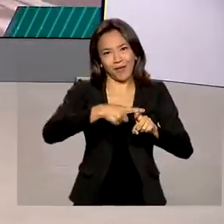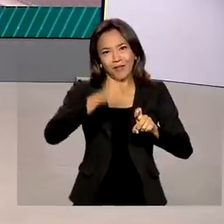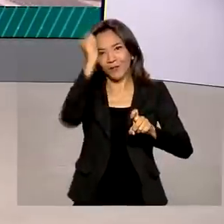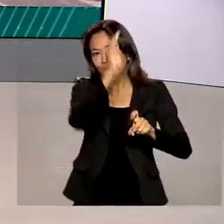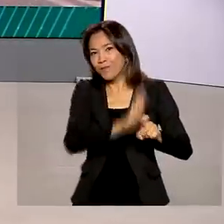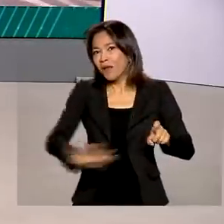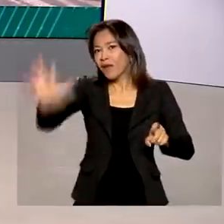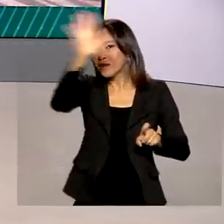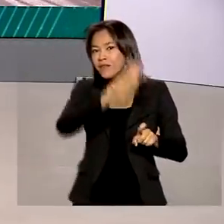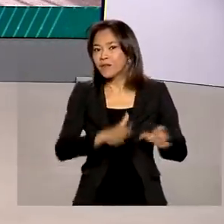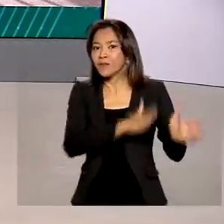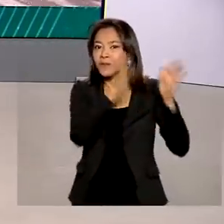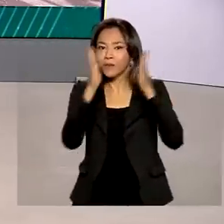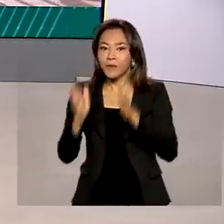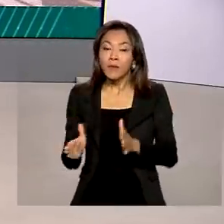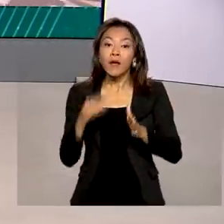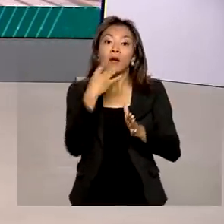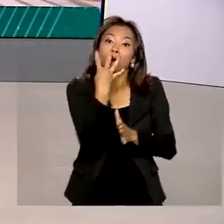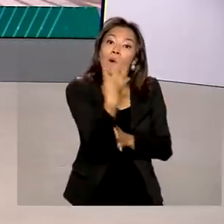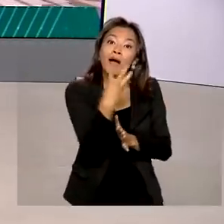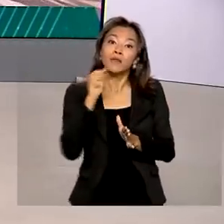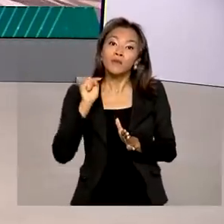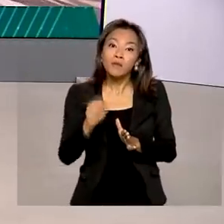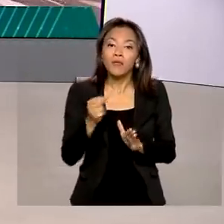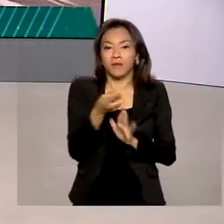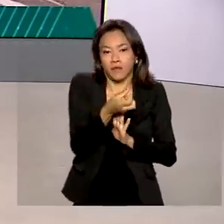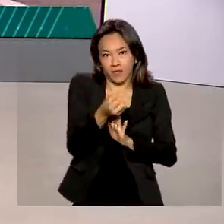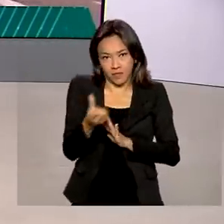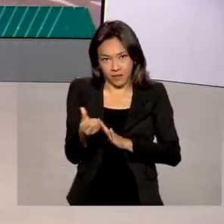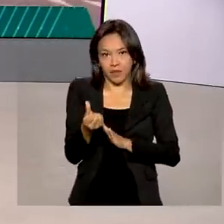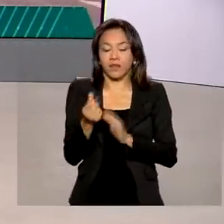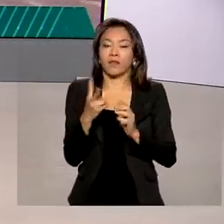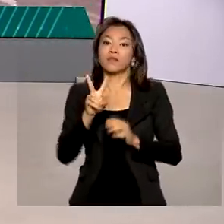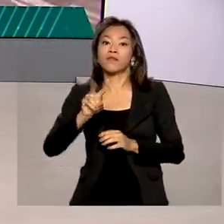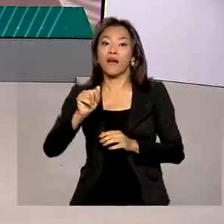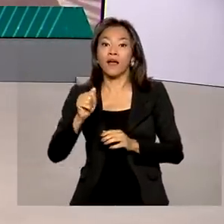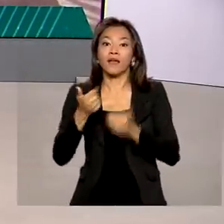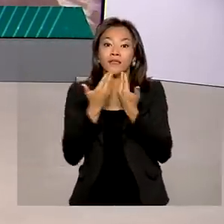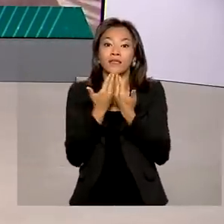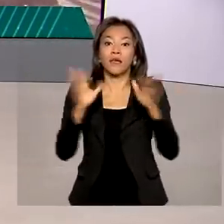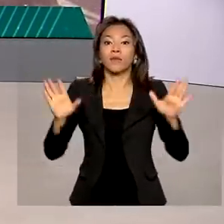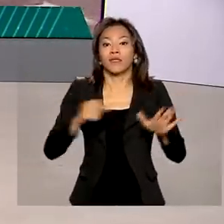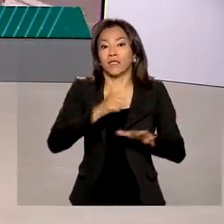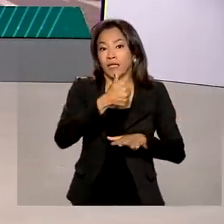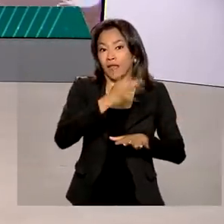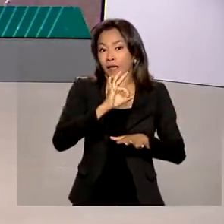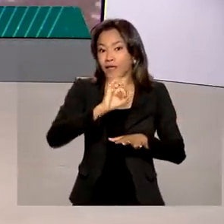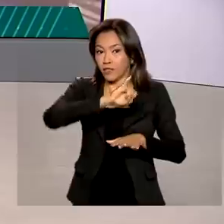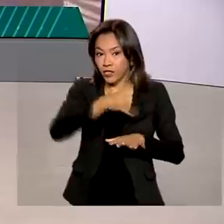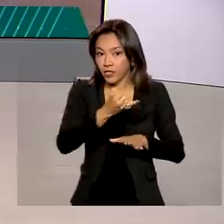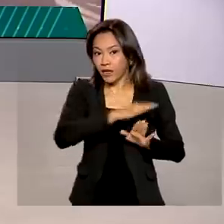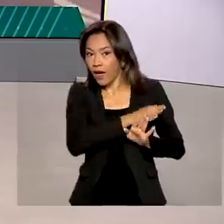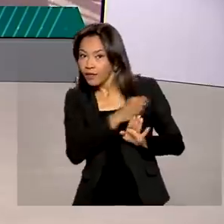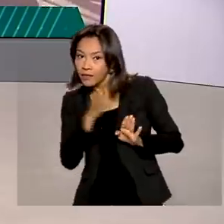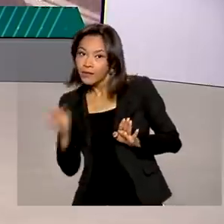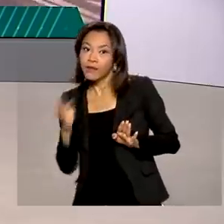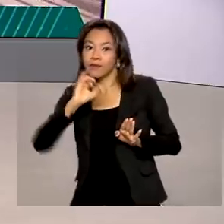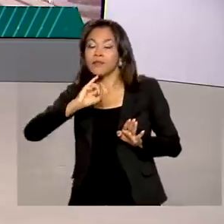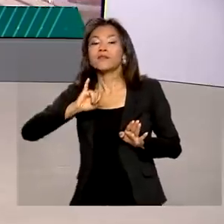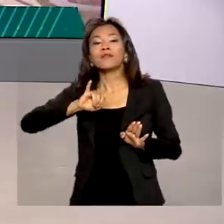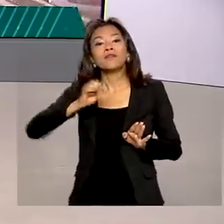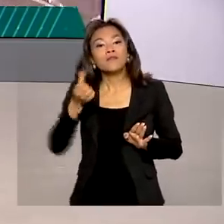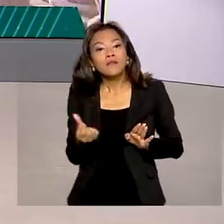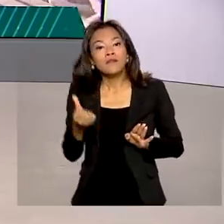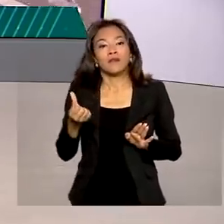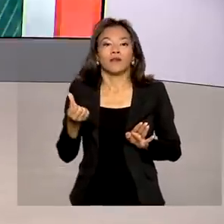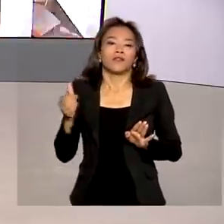São 4.600 vagas. As inscrições vão de 10 de janeiro a 6 de fevereiro. O novo programa vai